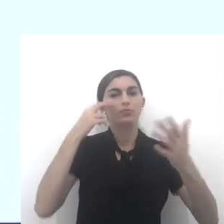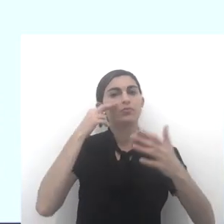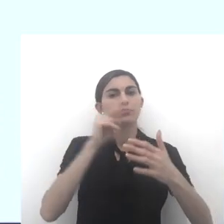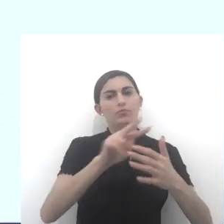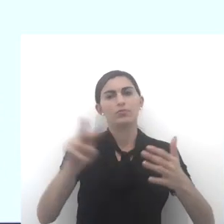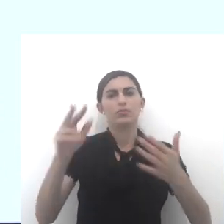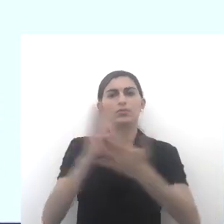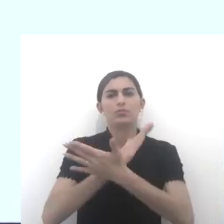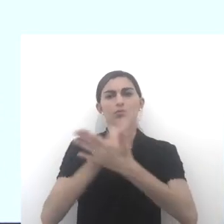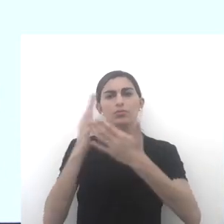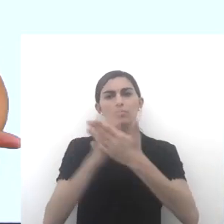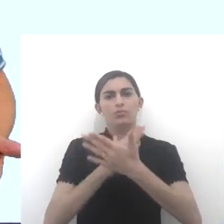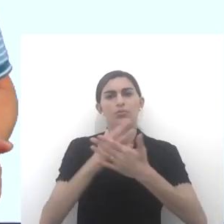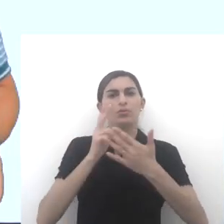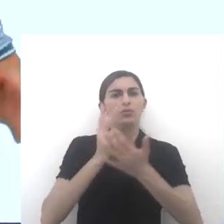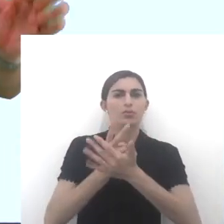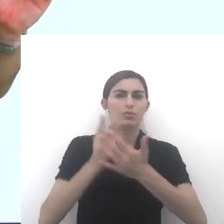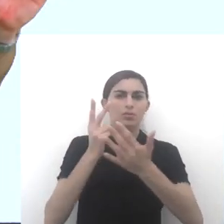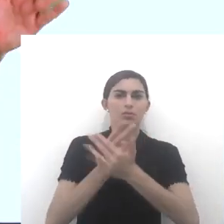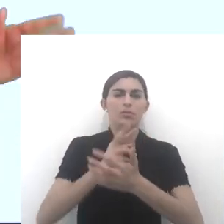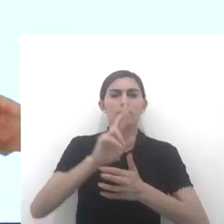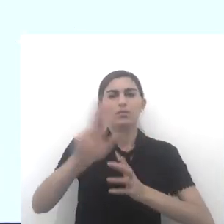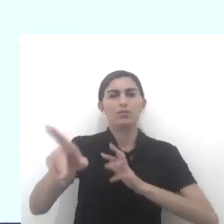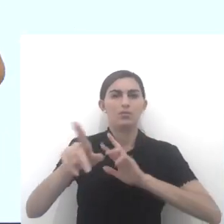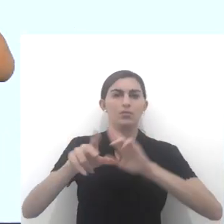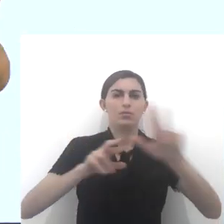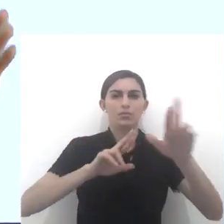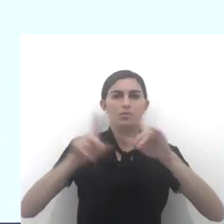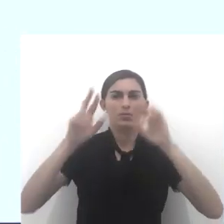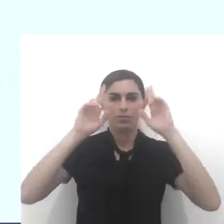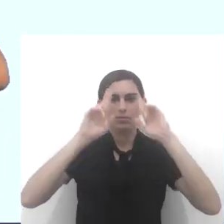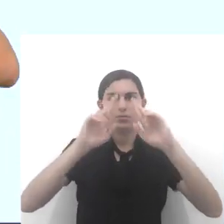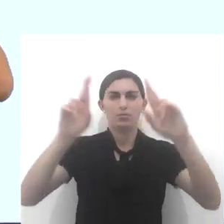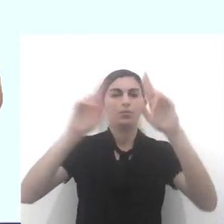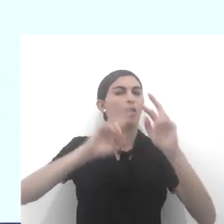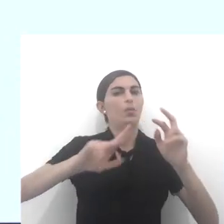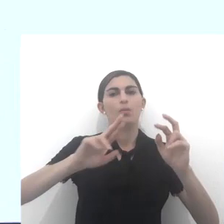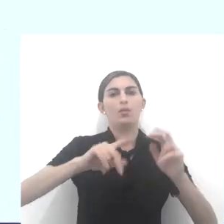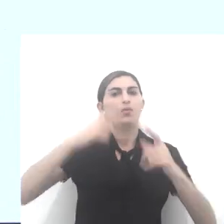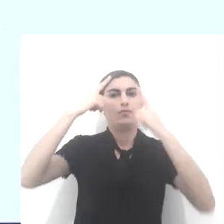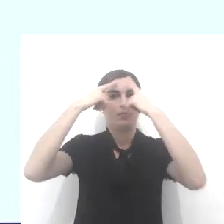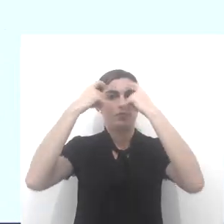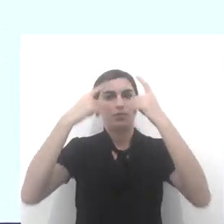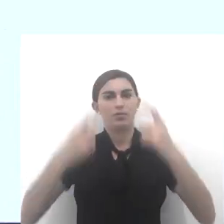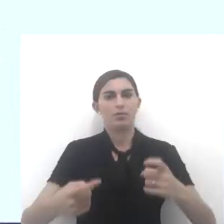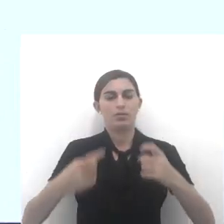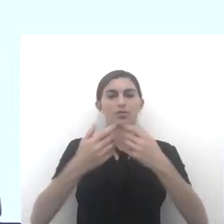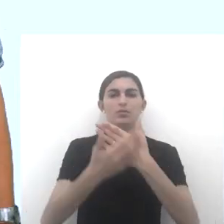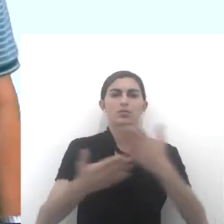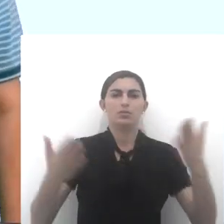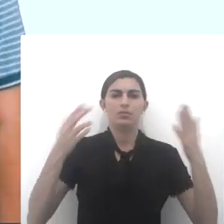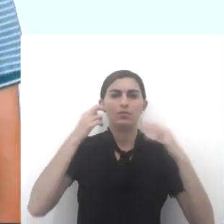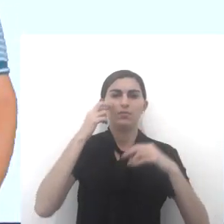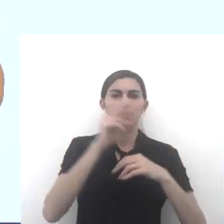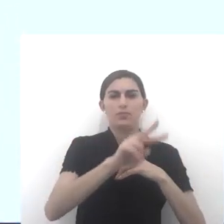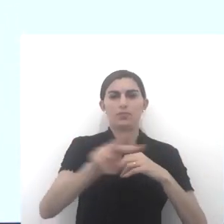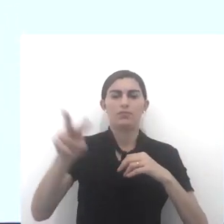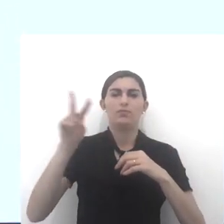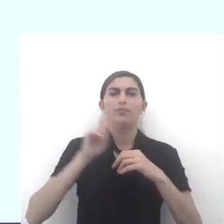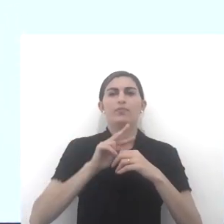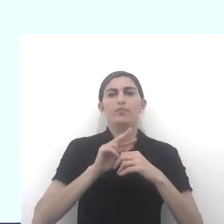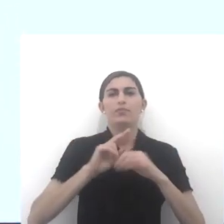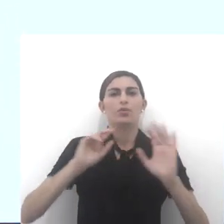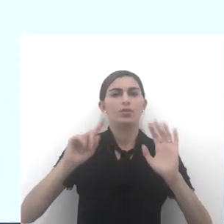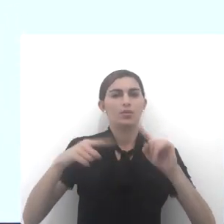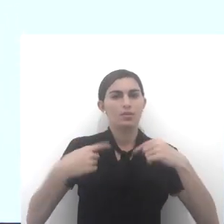Então, vejamos aqui, é o que esta questão, sempre a pluralidade, o respeito à não violência, e eu trouxe na tela, olhem para a